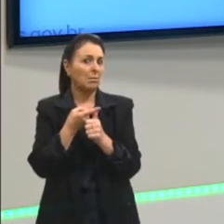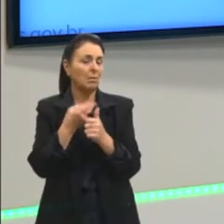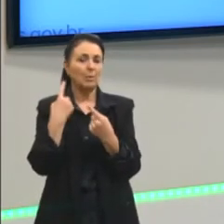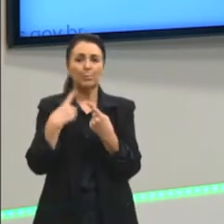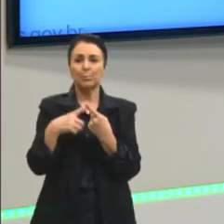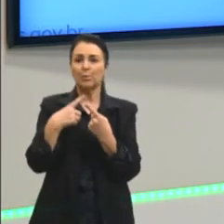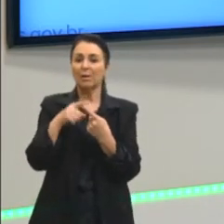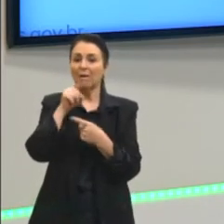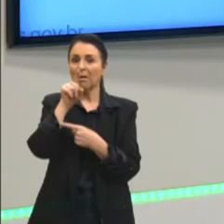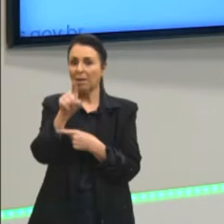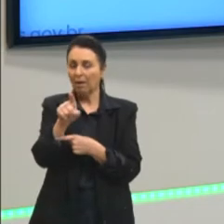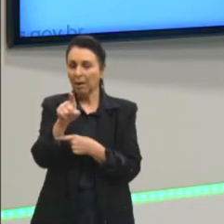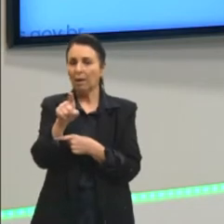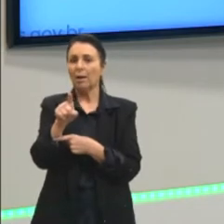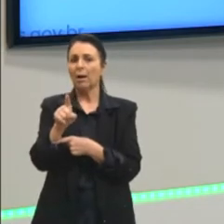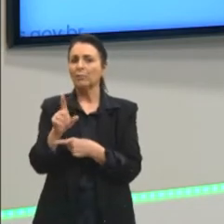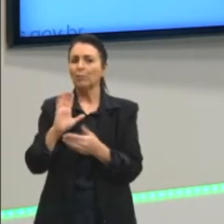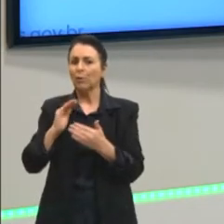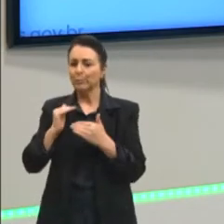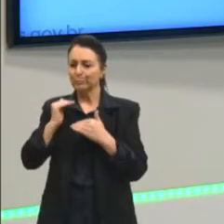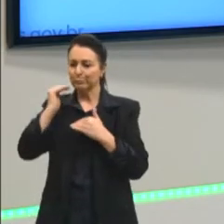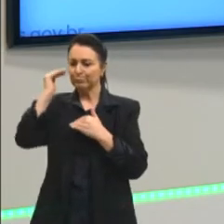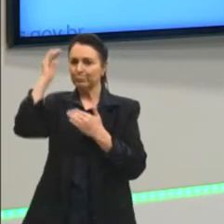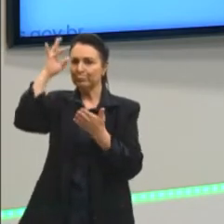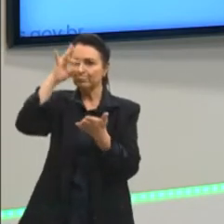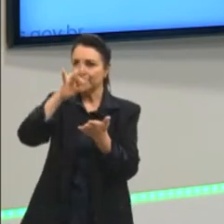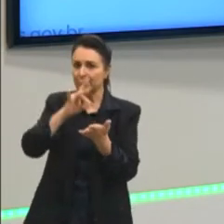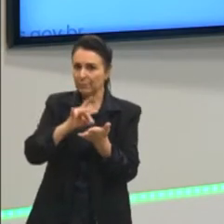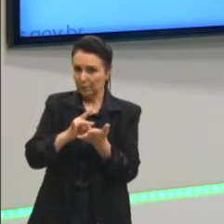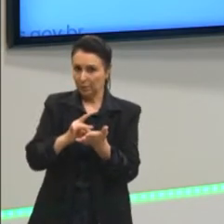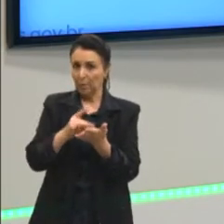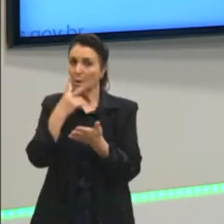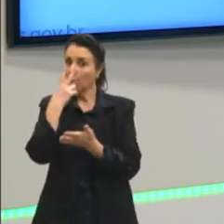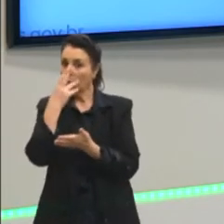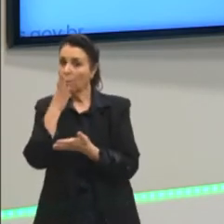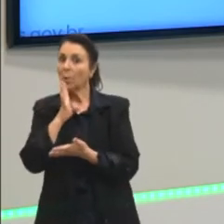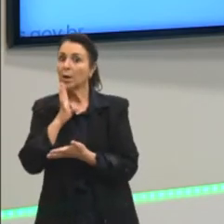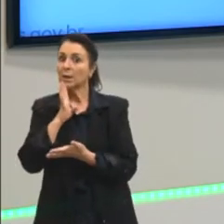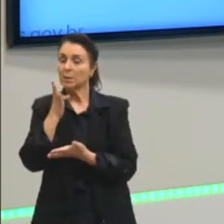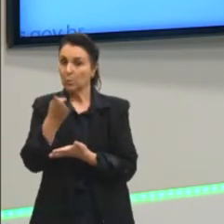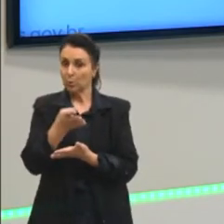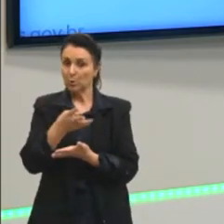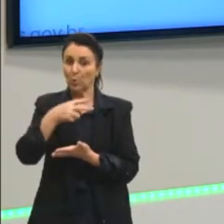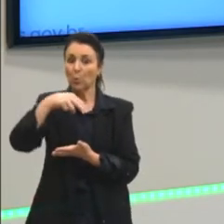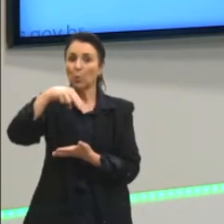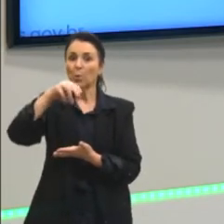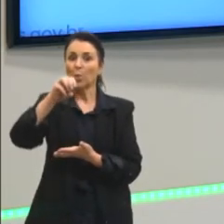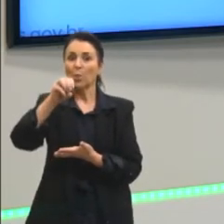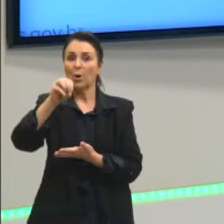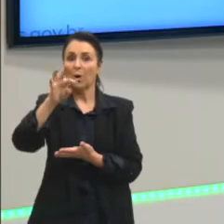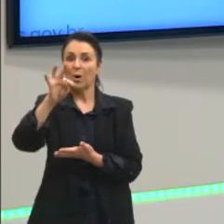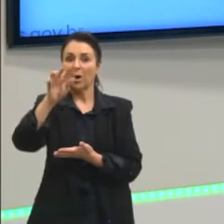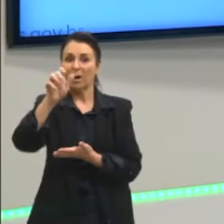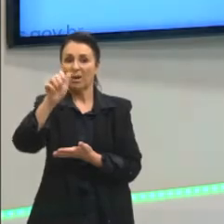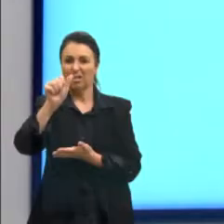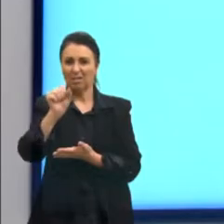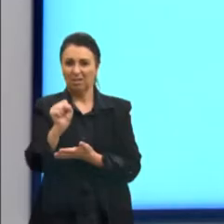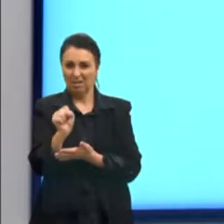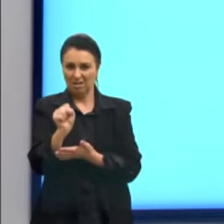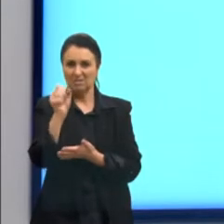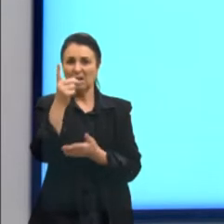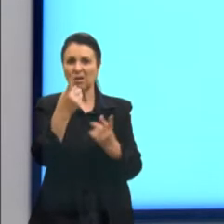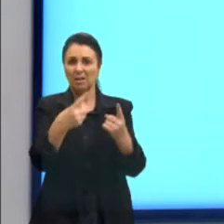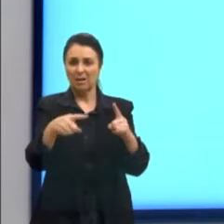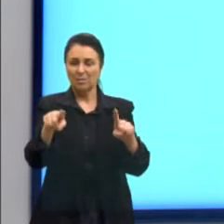Porque ela foi se consolidar, como a gente conhece hoje, nesse aspecto de notas musicais, escalas